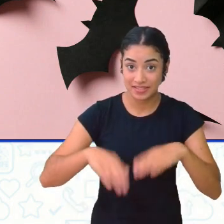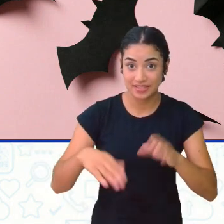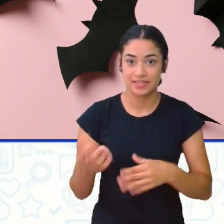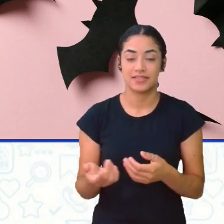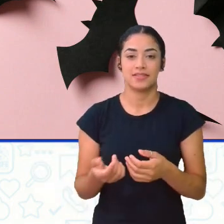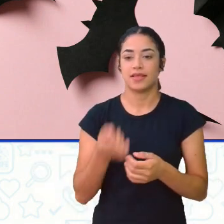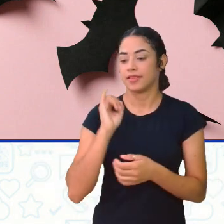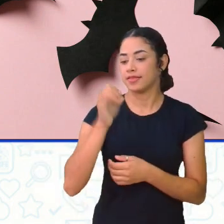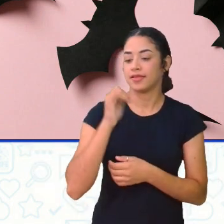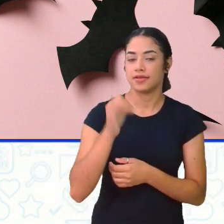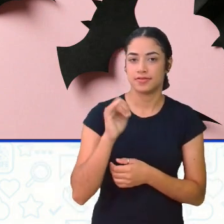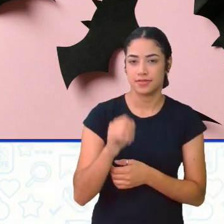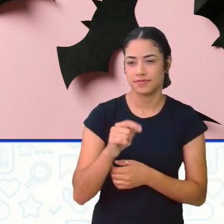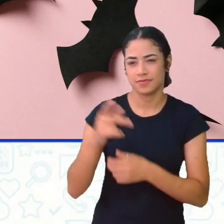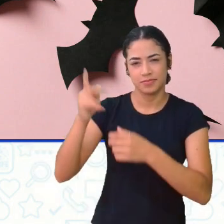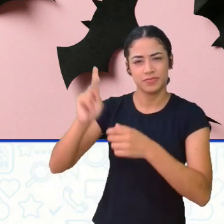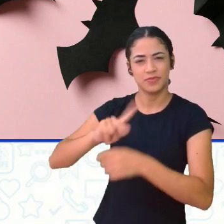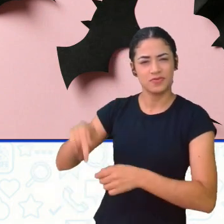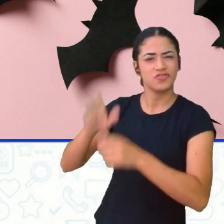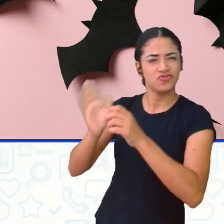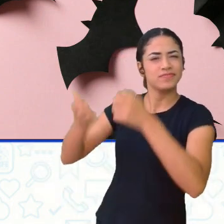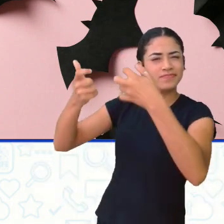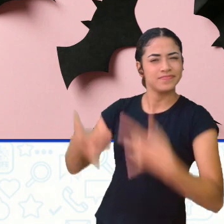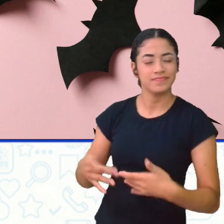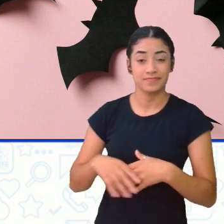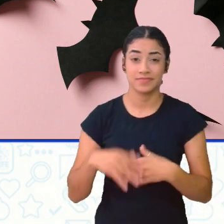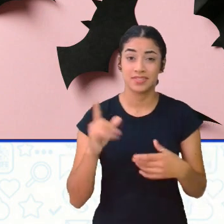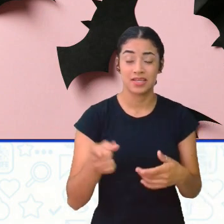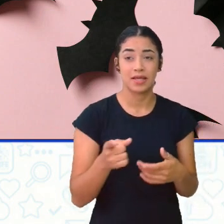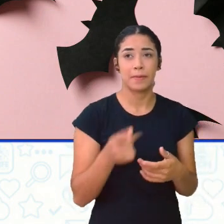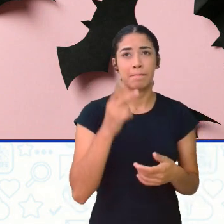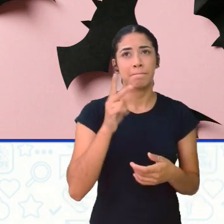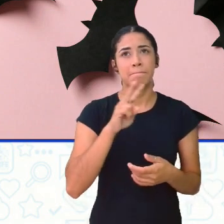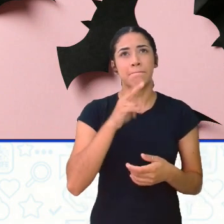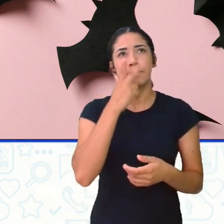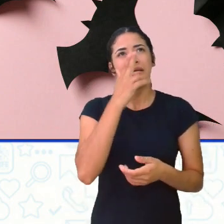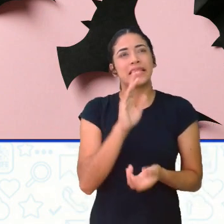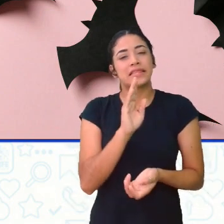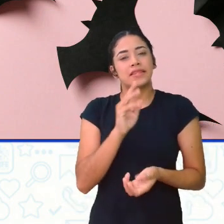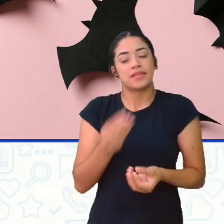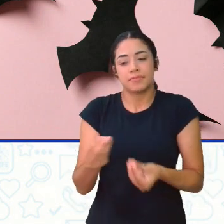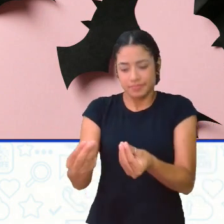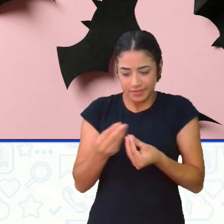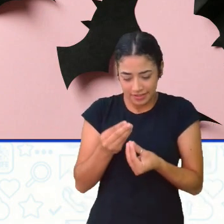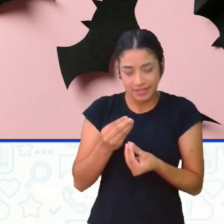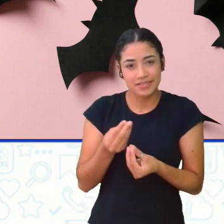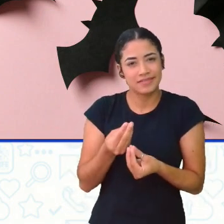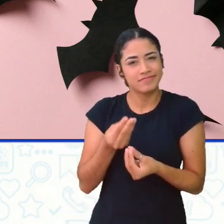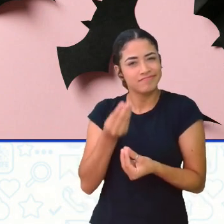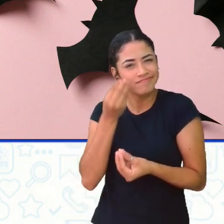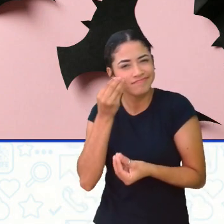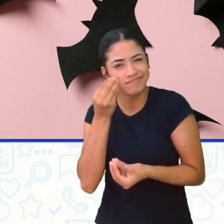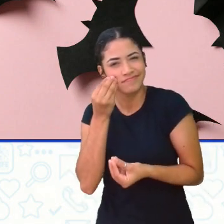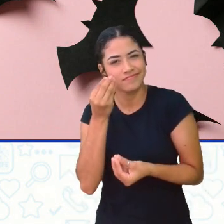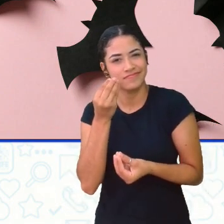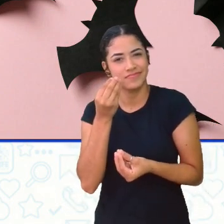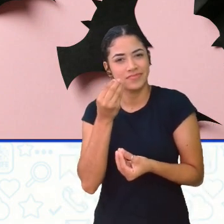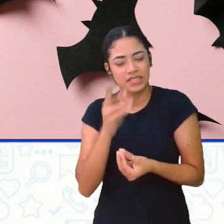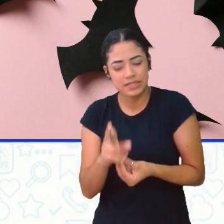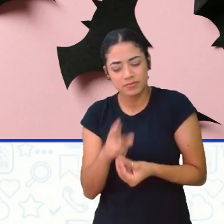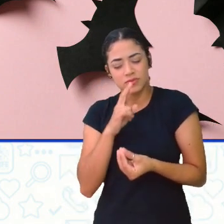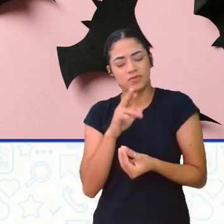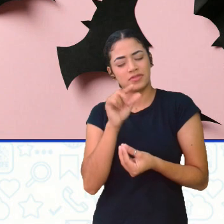professora Camila estava falando Elas vêm justamente Para tentar dar Uma explicaçãozinha Que conforte O nosso coração Que preenche Esse